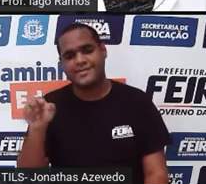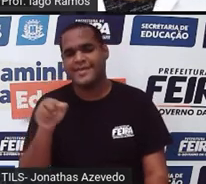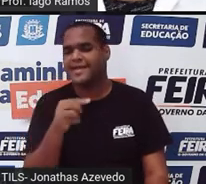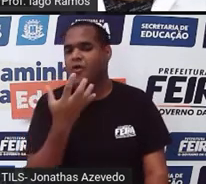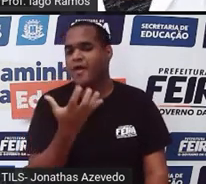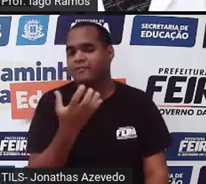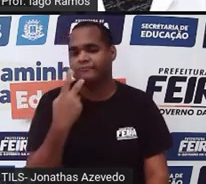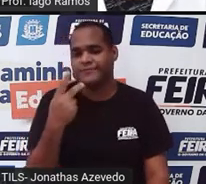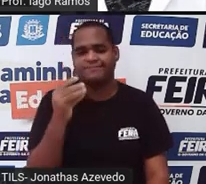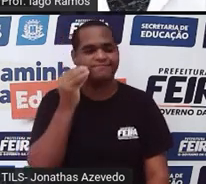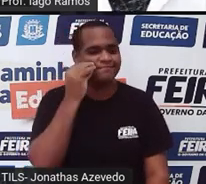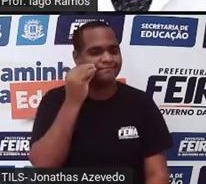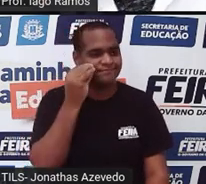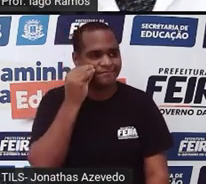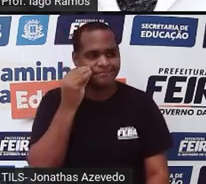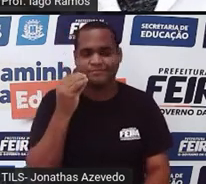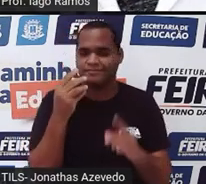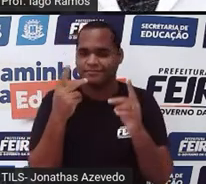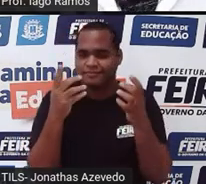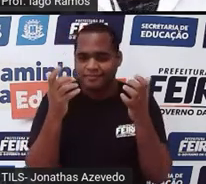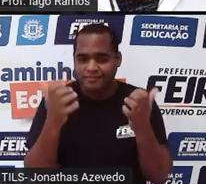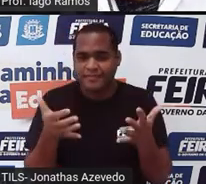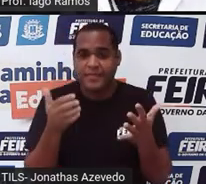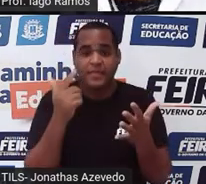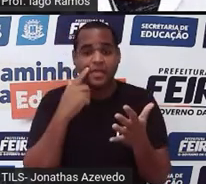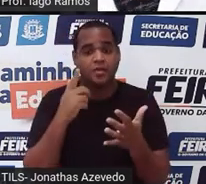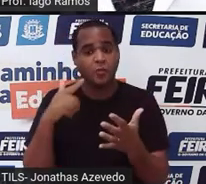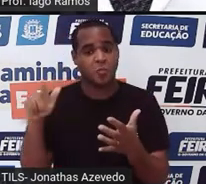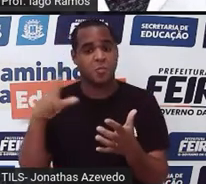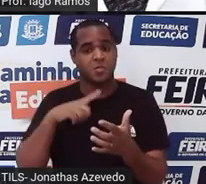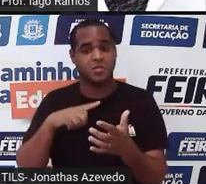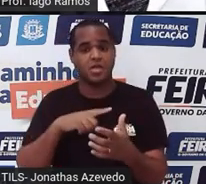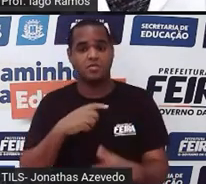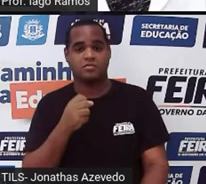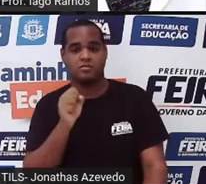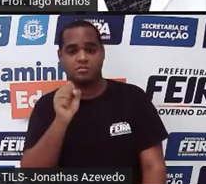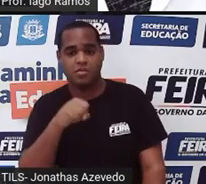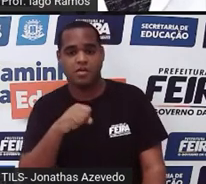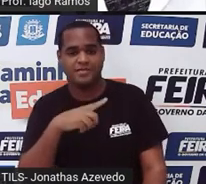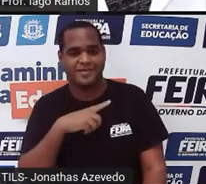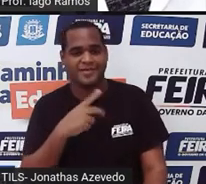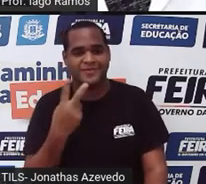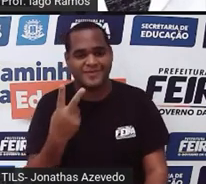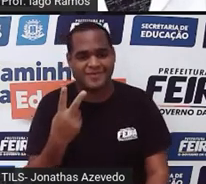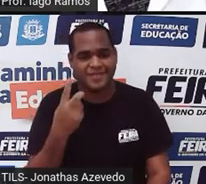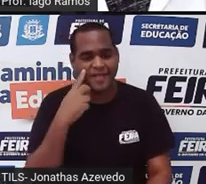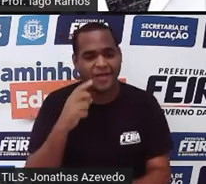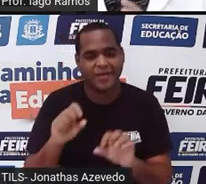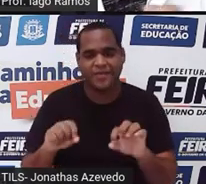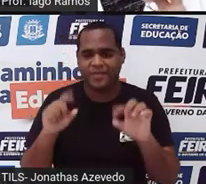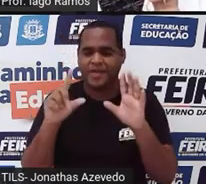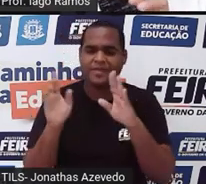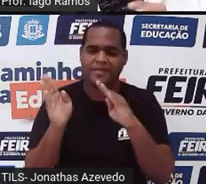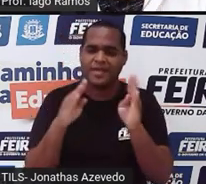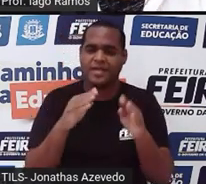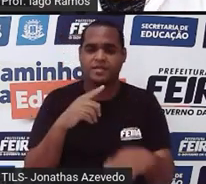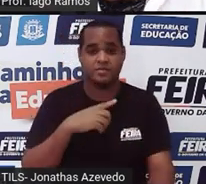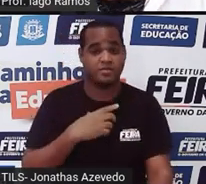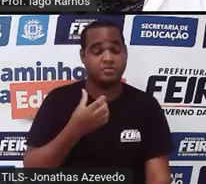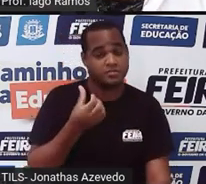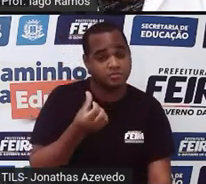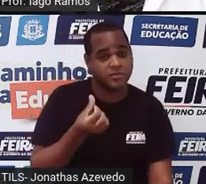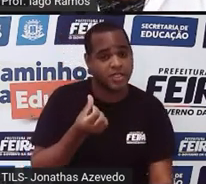tentasse desenhar as próximas duas figuras que vão aparecer depois dessa aí com 6 bolinhas,